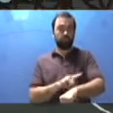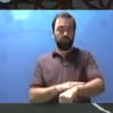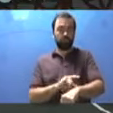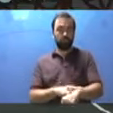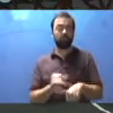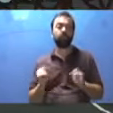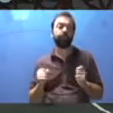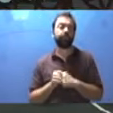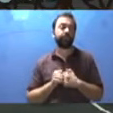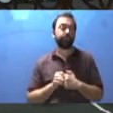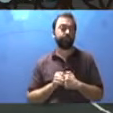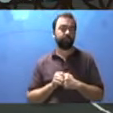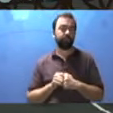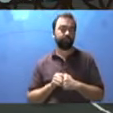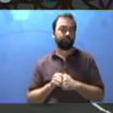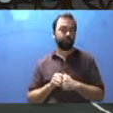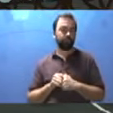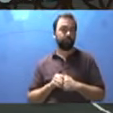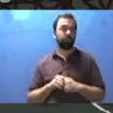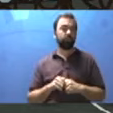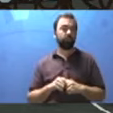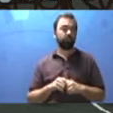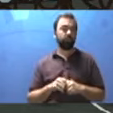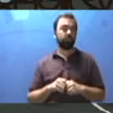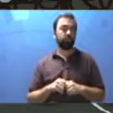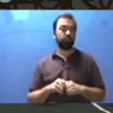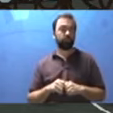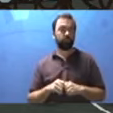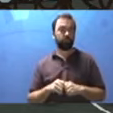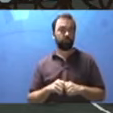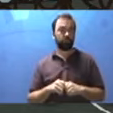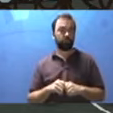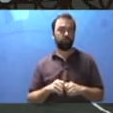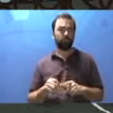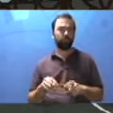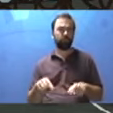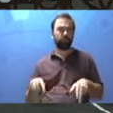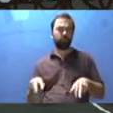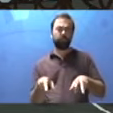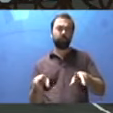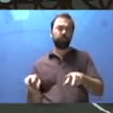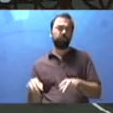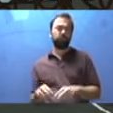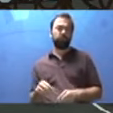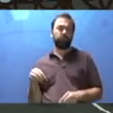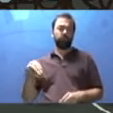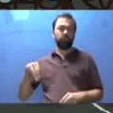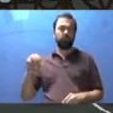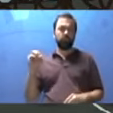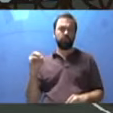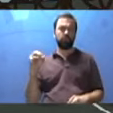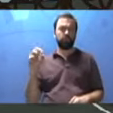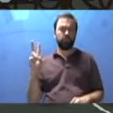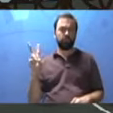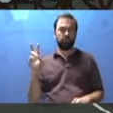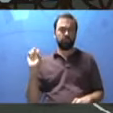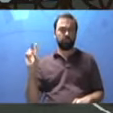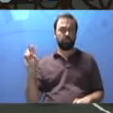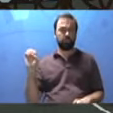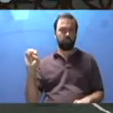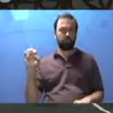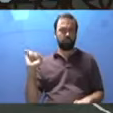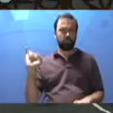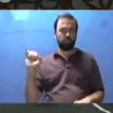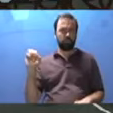banheiro, né? Esses são os fixos. E os móveis? O é isso, professora? Os elementos móveis. São os